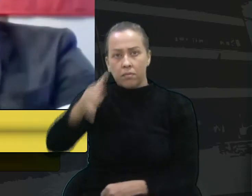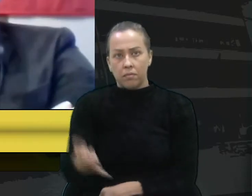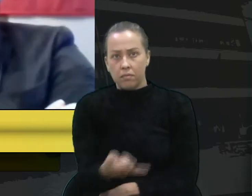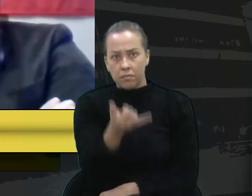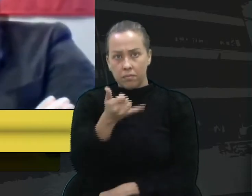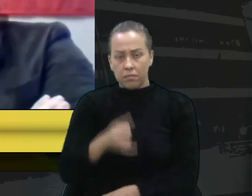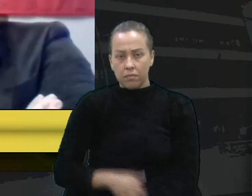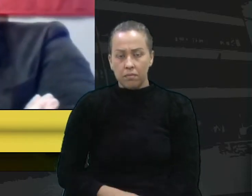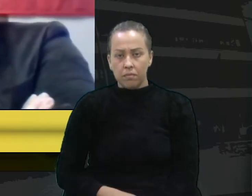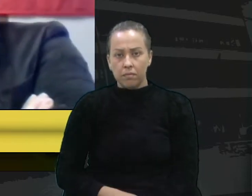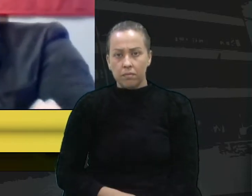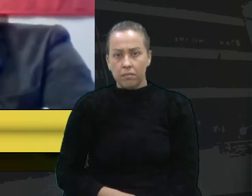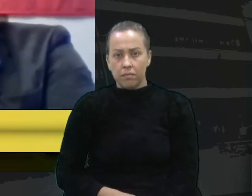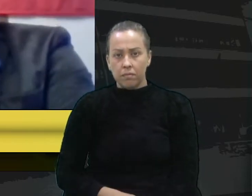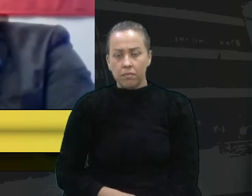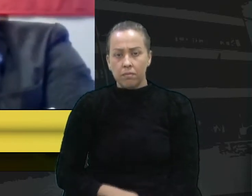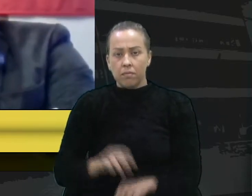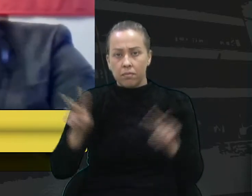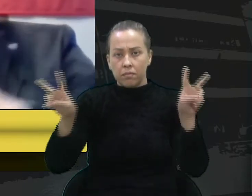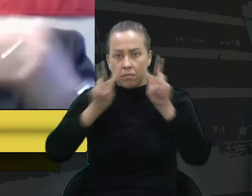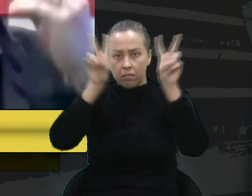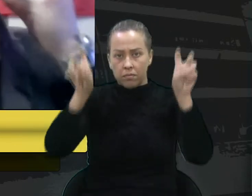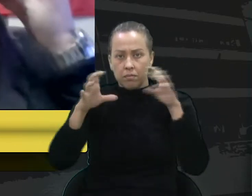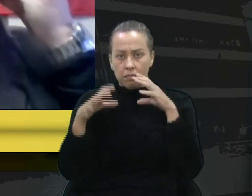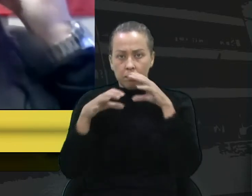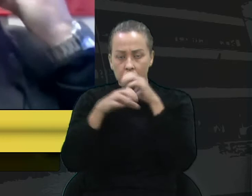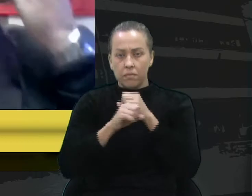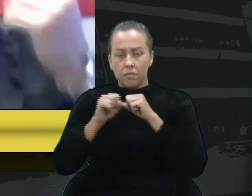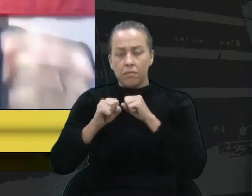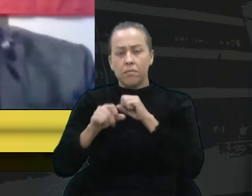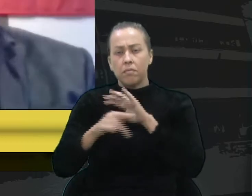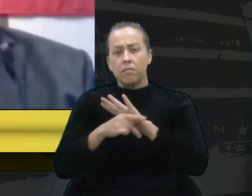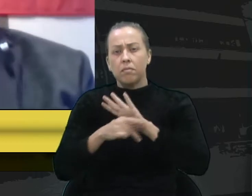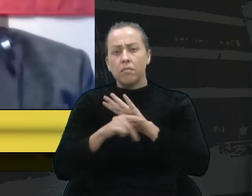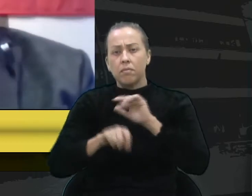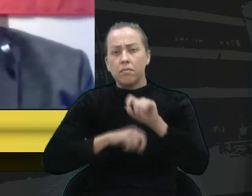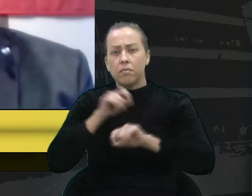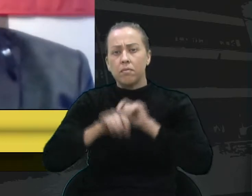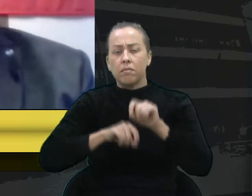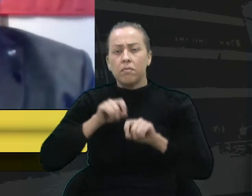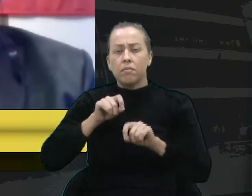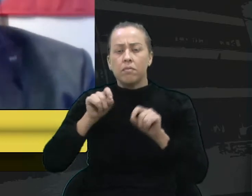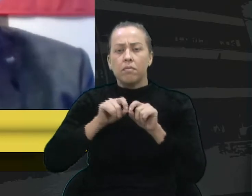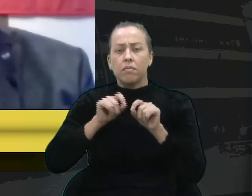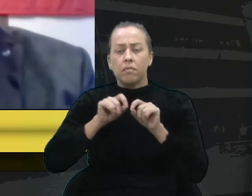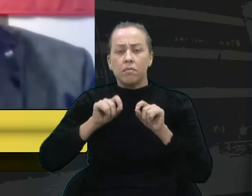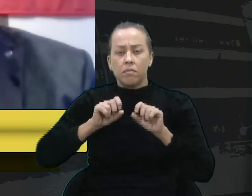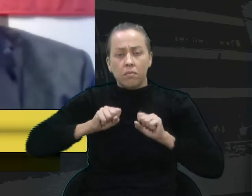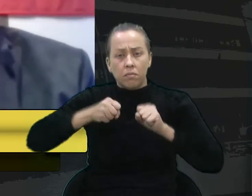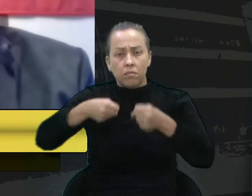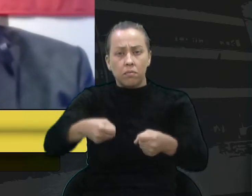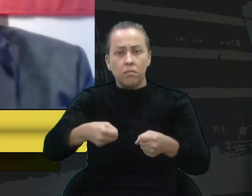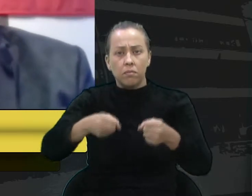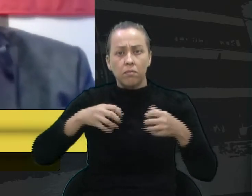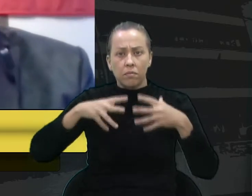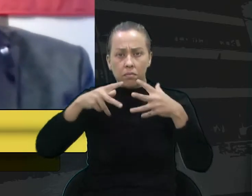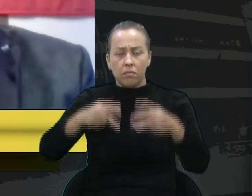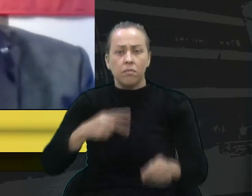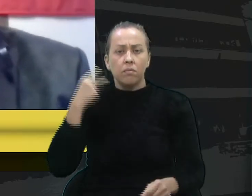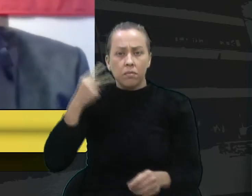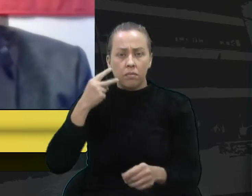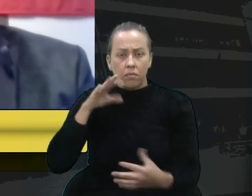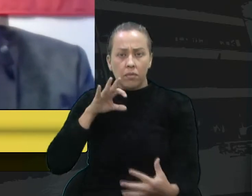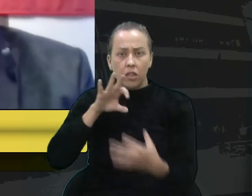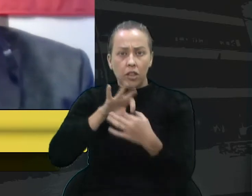Aproveitar que entrou em pauta o assunto agora na questão animal, para que se faça uma força-tarefa, então, os vereadores que são mais